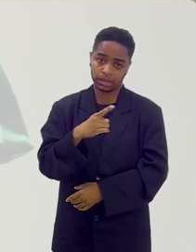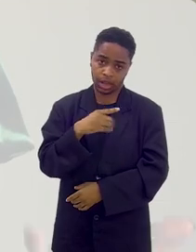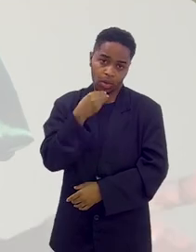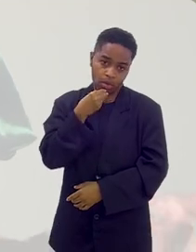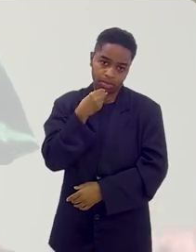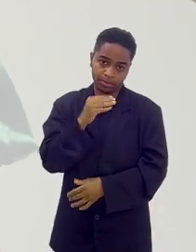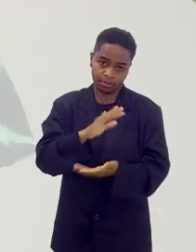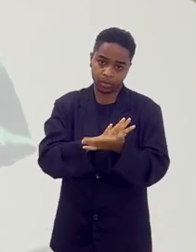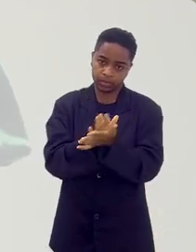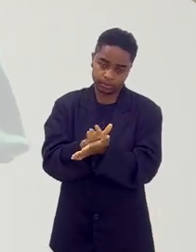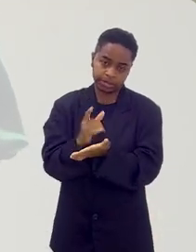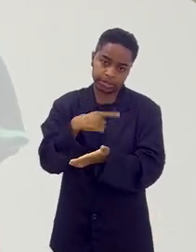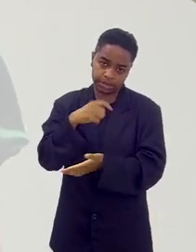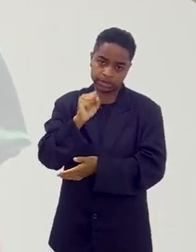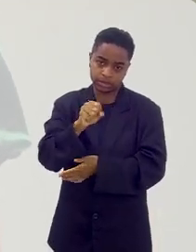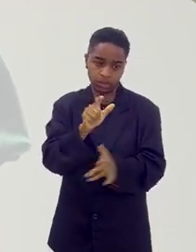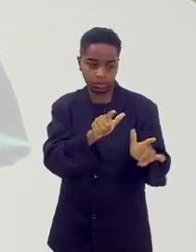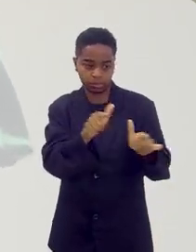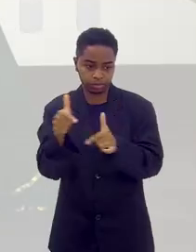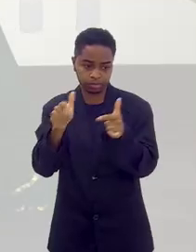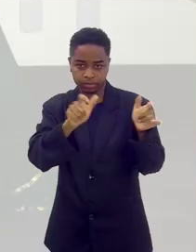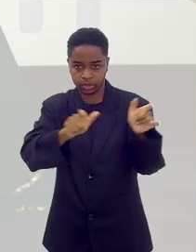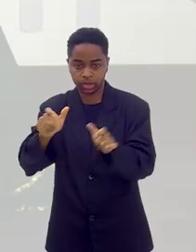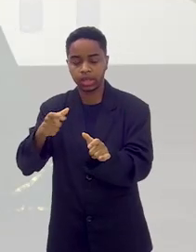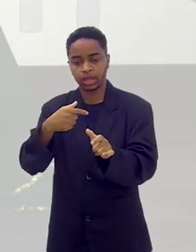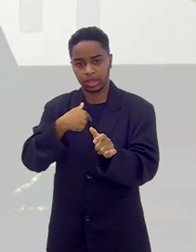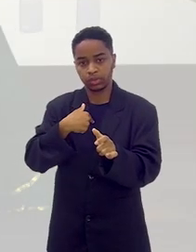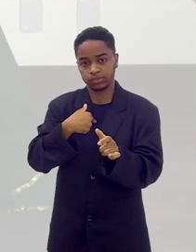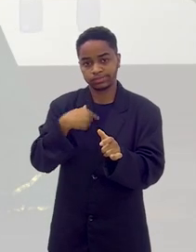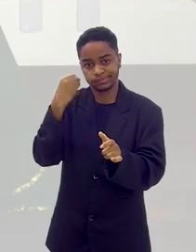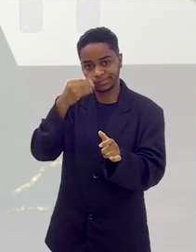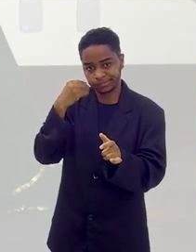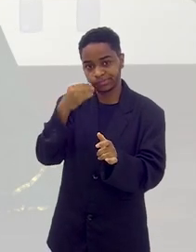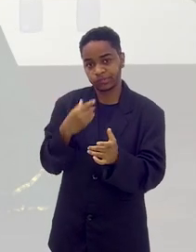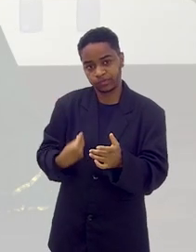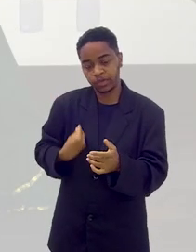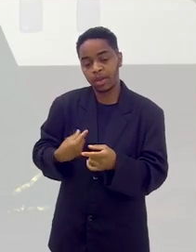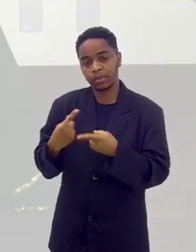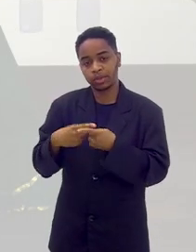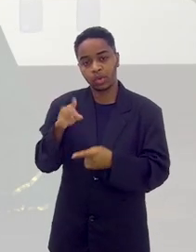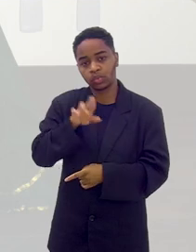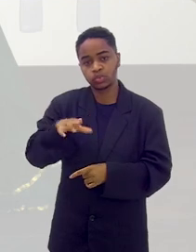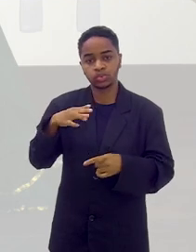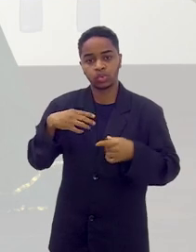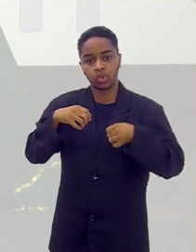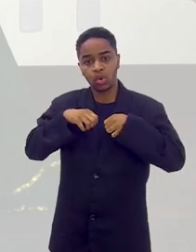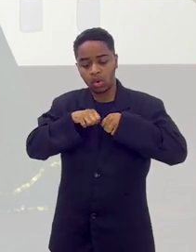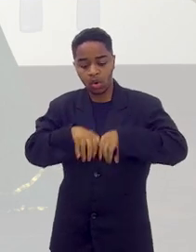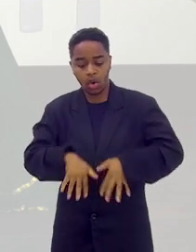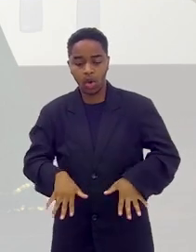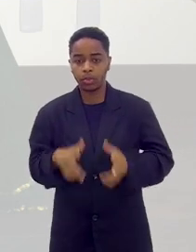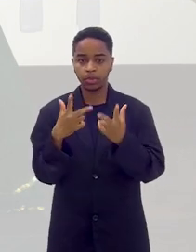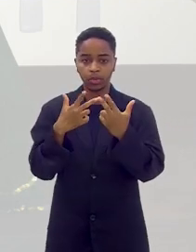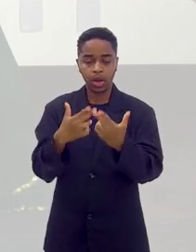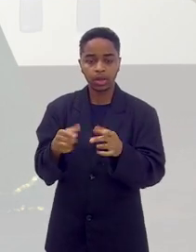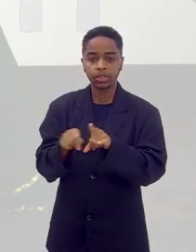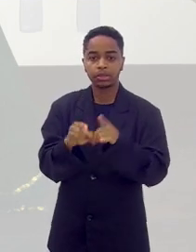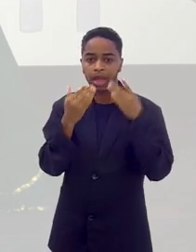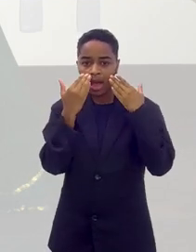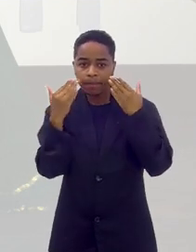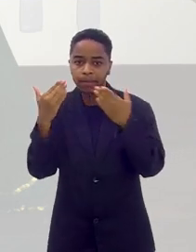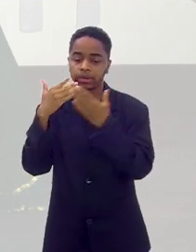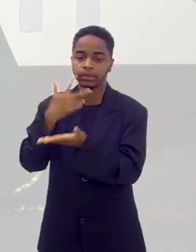apesar que tem preconceito, claro que tem, tá aí. Eu passo por isso, porque eu visto a roupa cigana, eu saio de cigana, eu faço